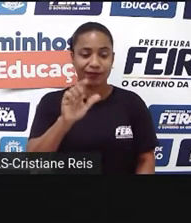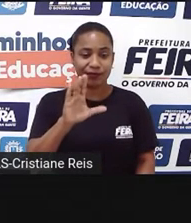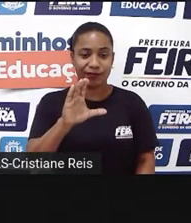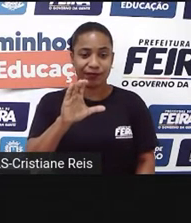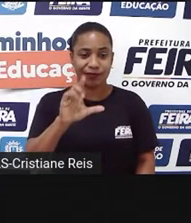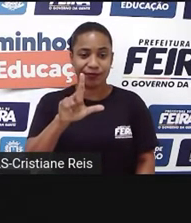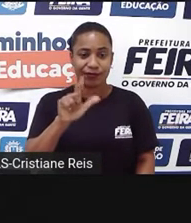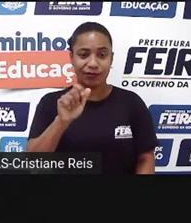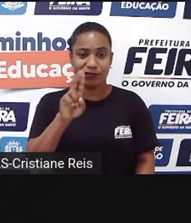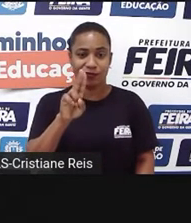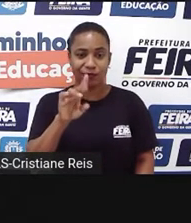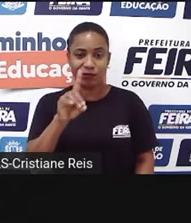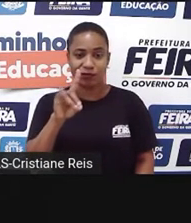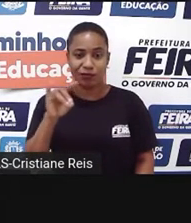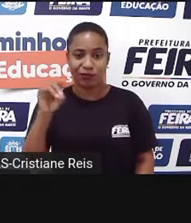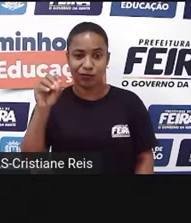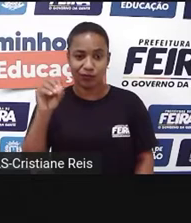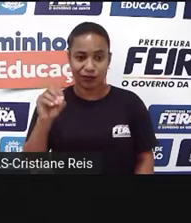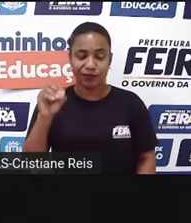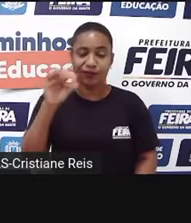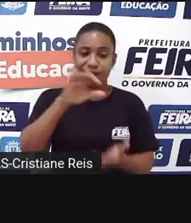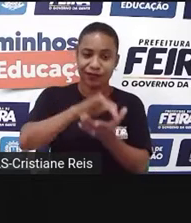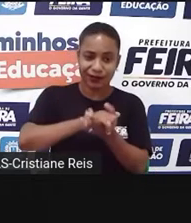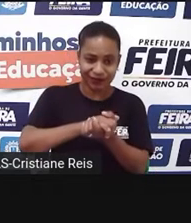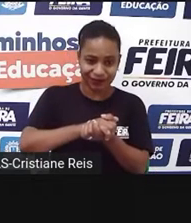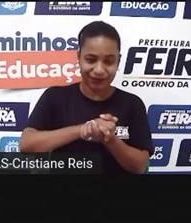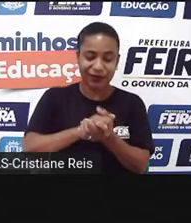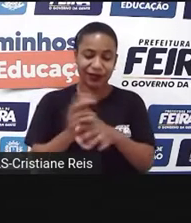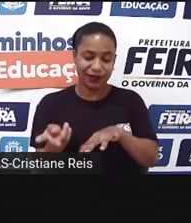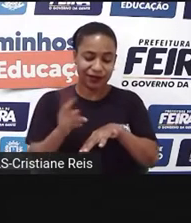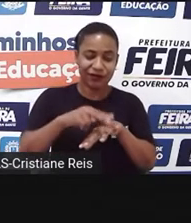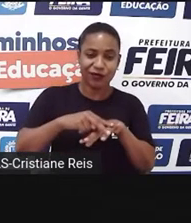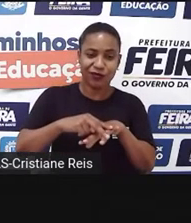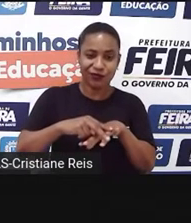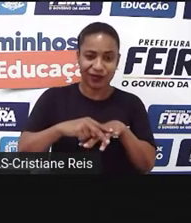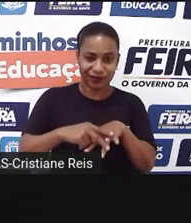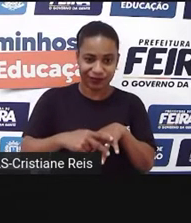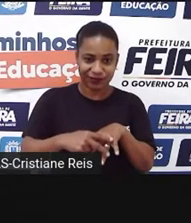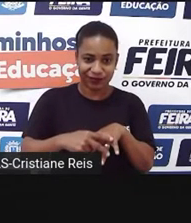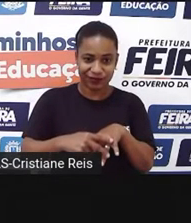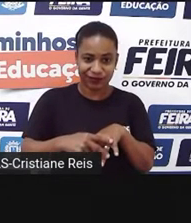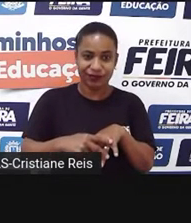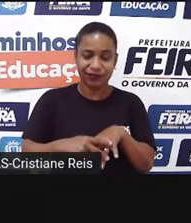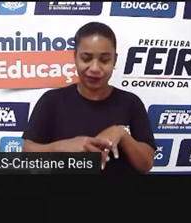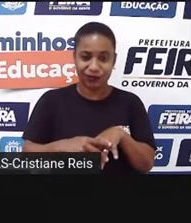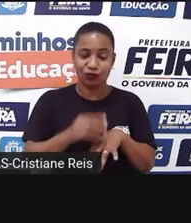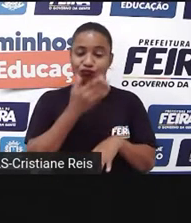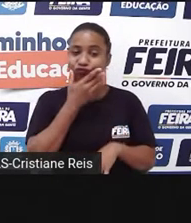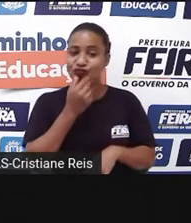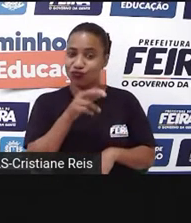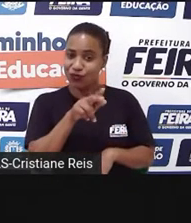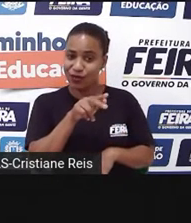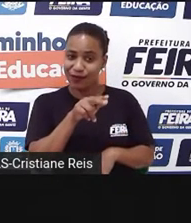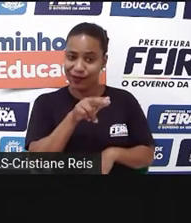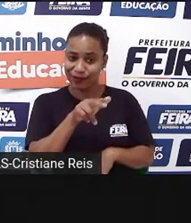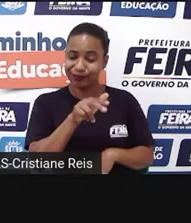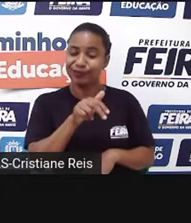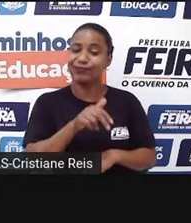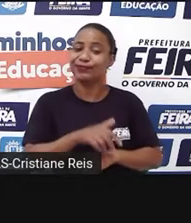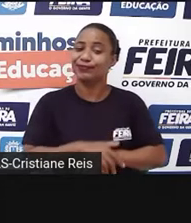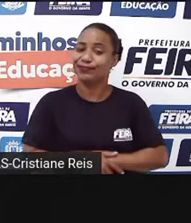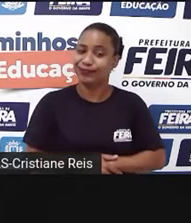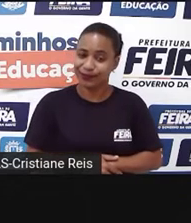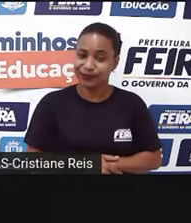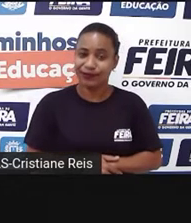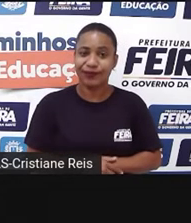da Dinamarca, casado com a viúva do seu irmão. E Hamlet,